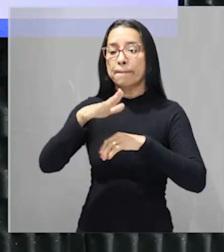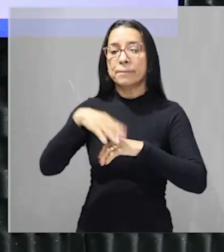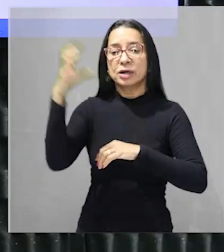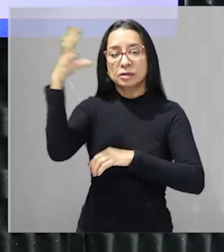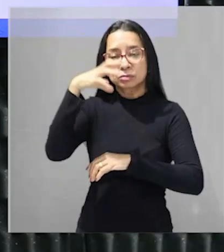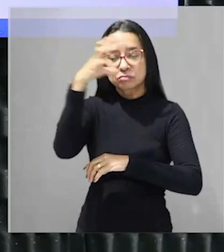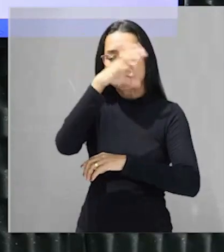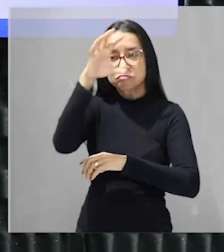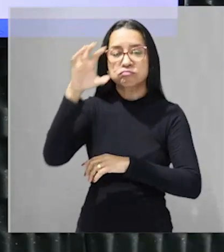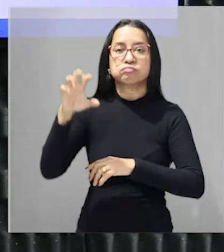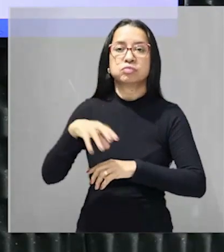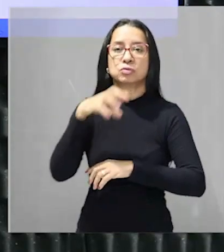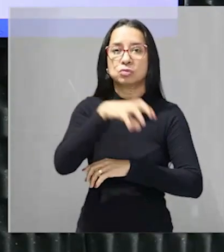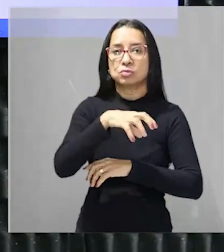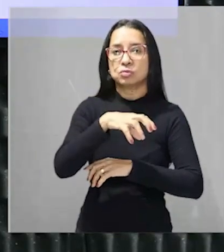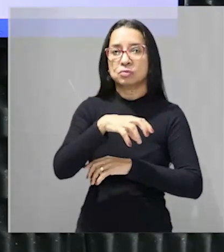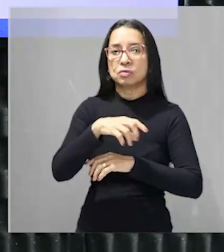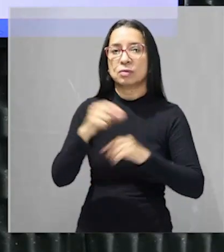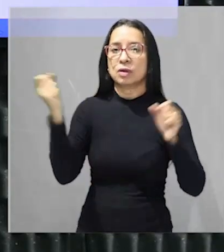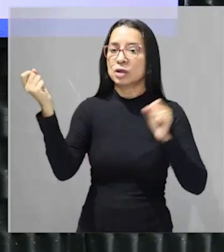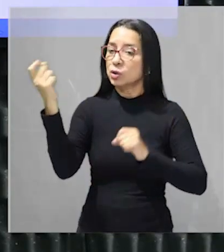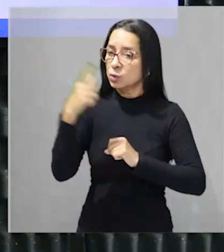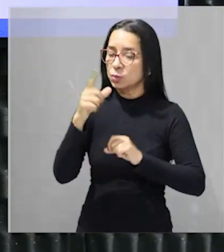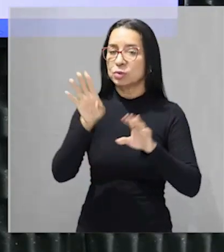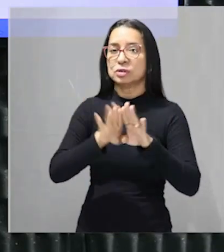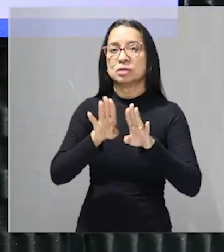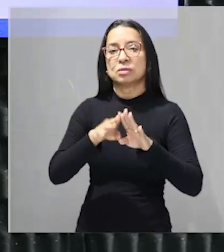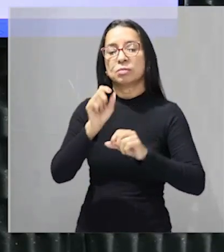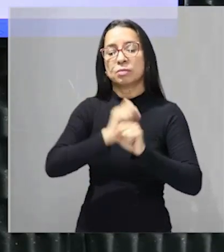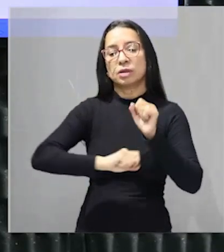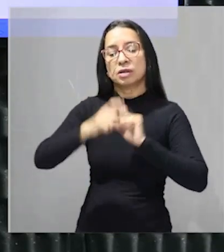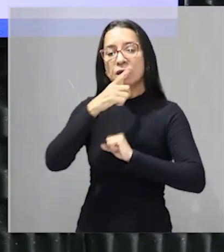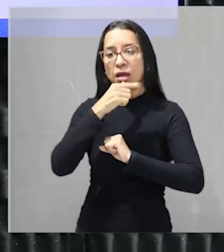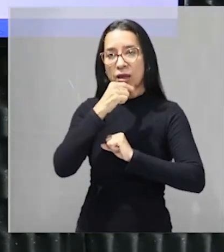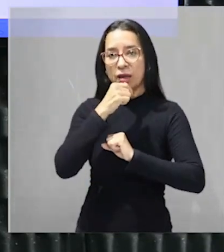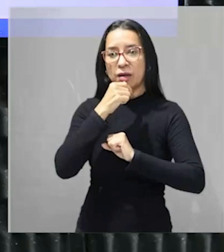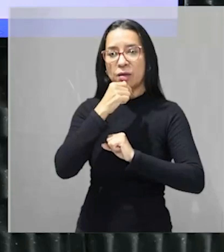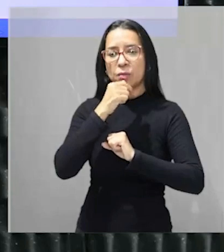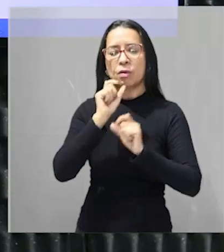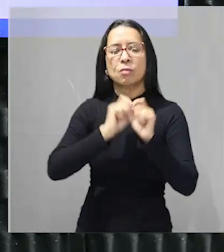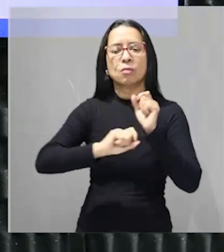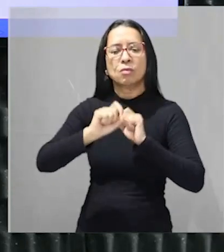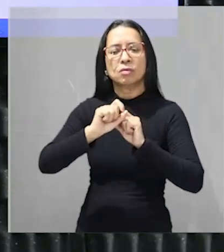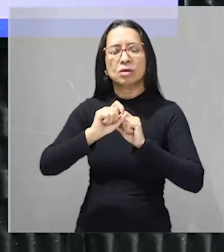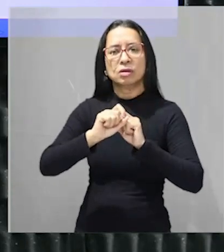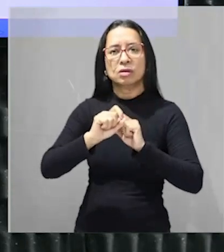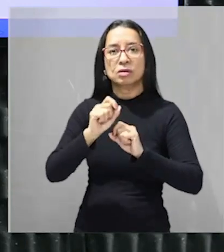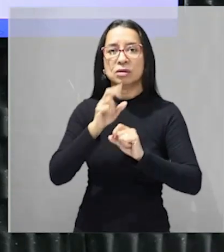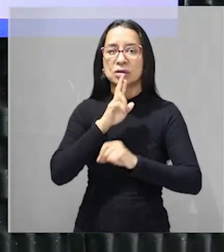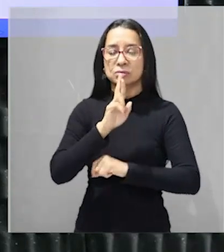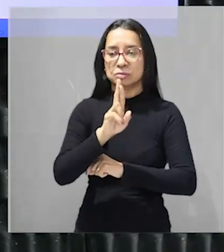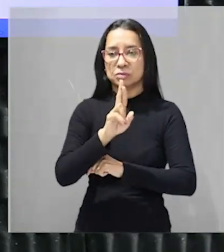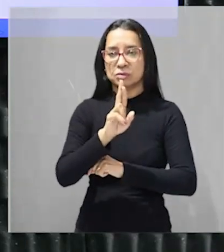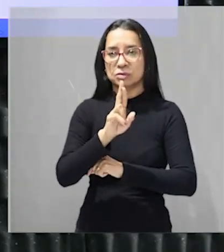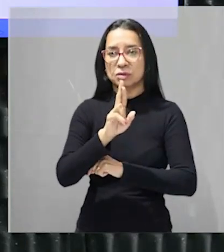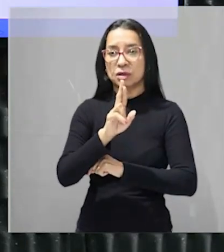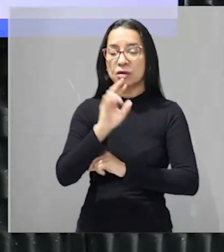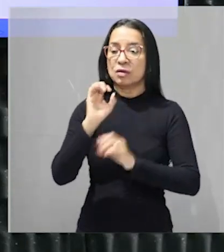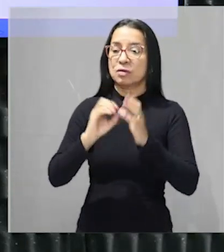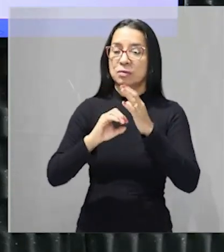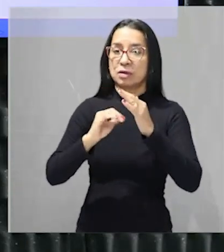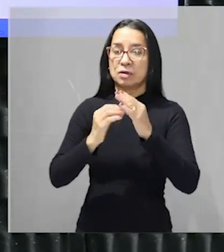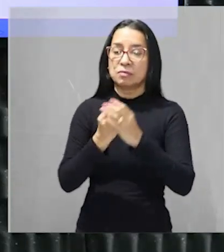então eu tenho maior quantidade de luz e água resultado essa vegetação ela se desenvolve uma dica para as suas provas e